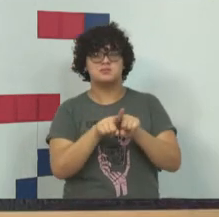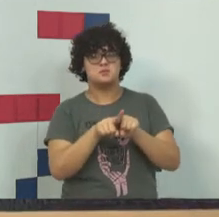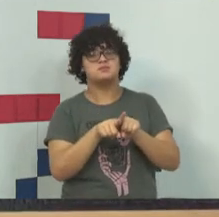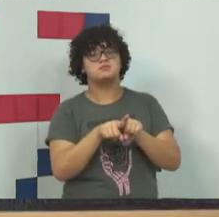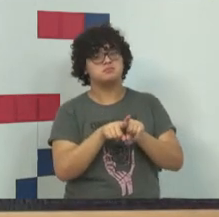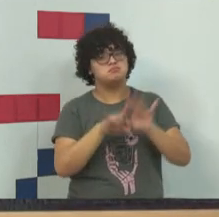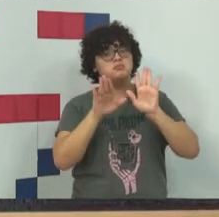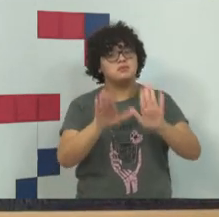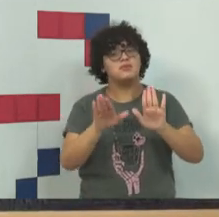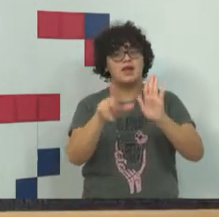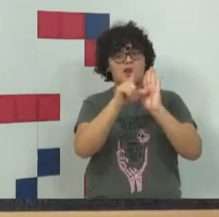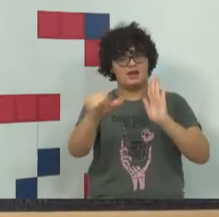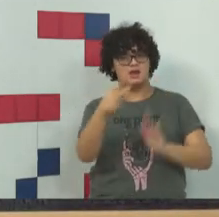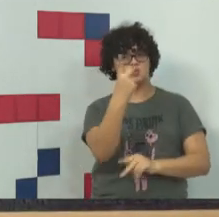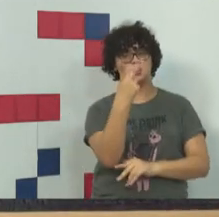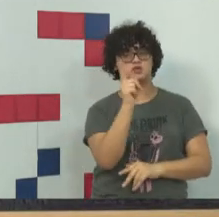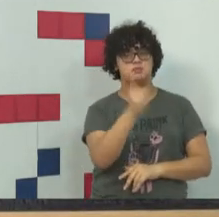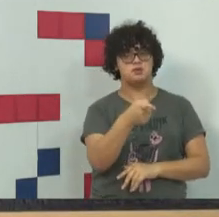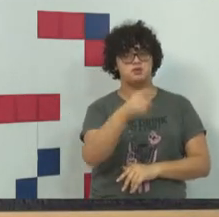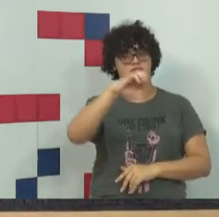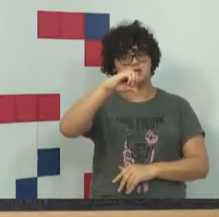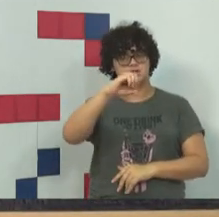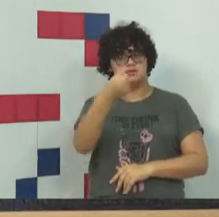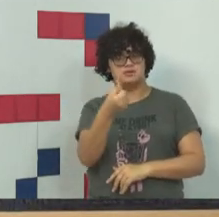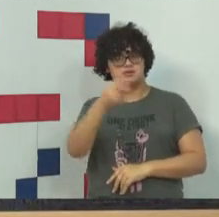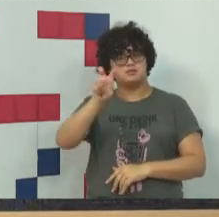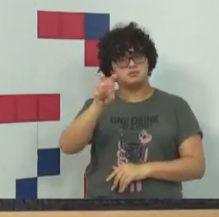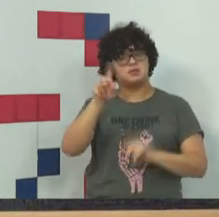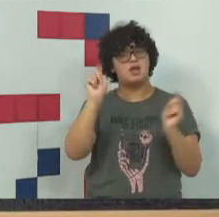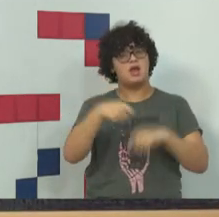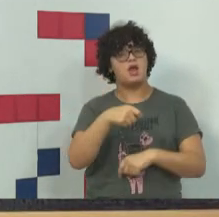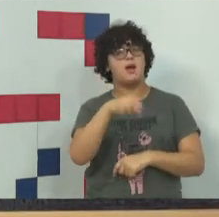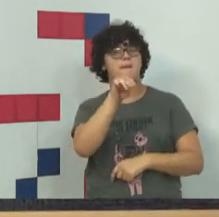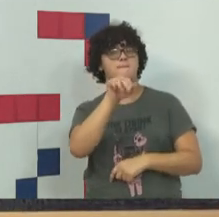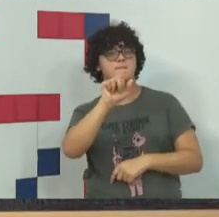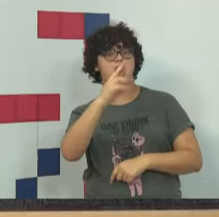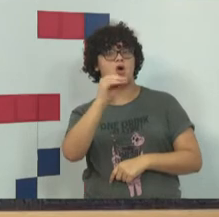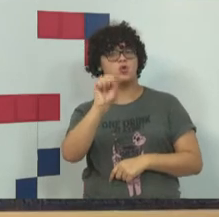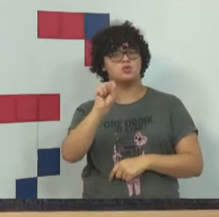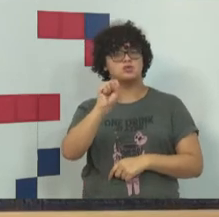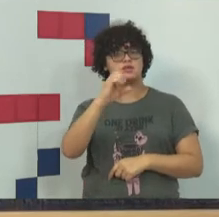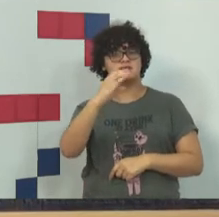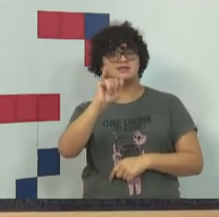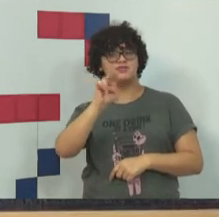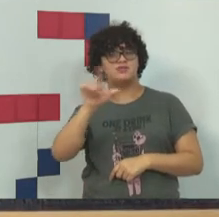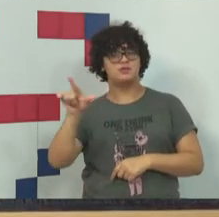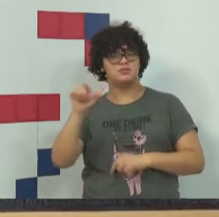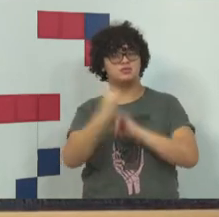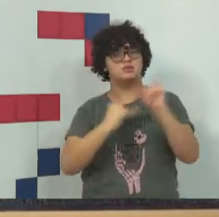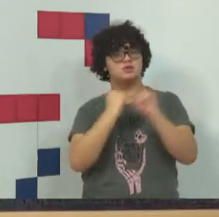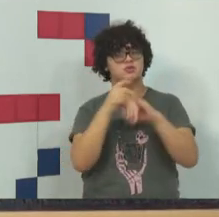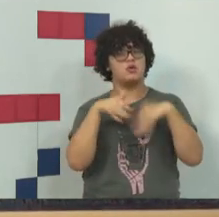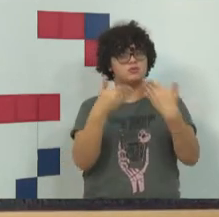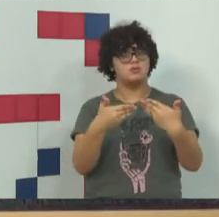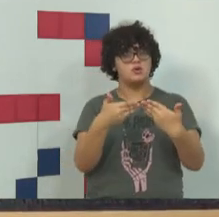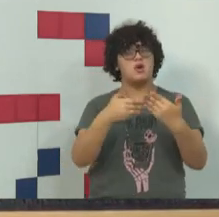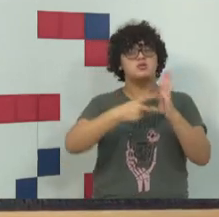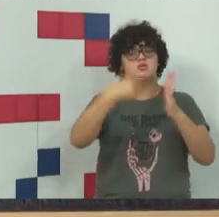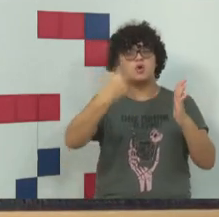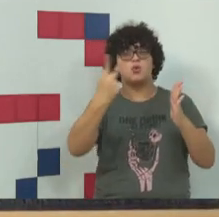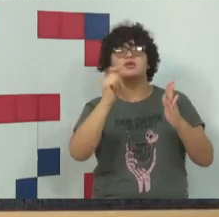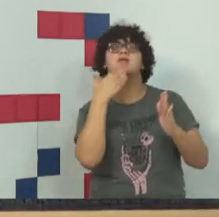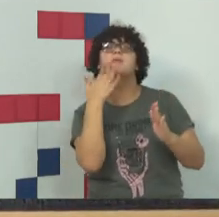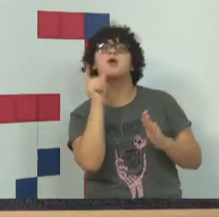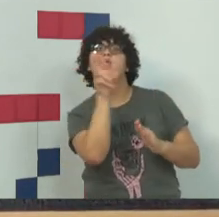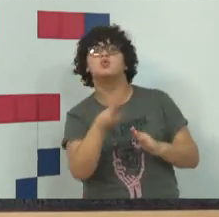A Lei 12.965, de 2014, que é o marco civil na internet, traz em seu parágrafo segundo a fundamentação ao uso